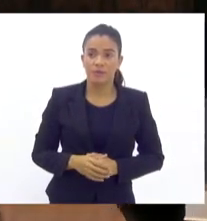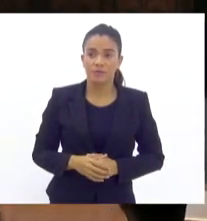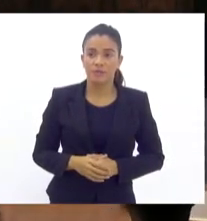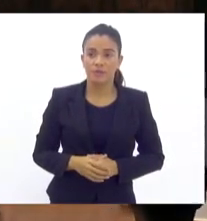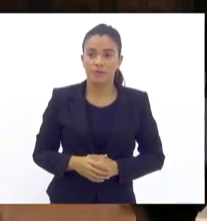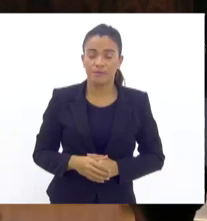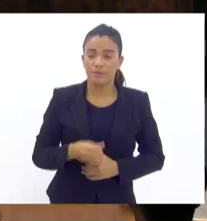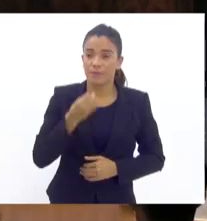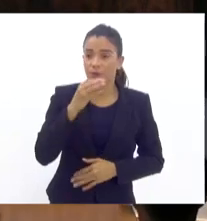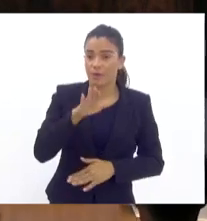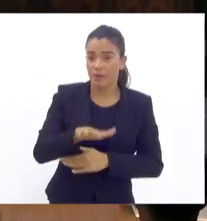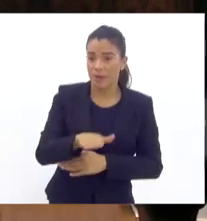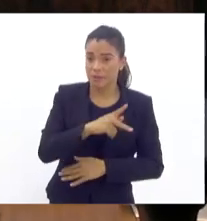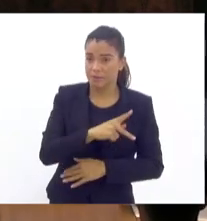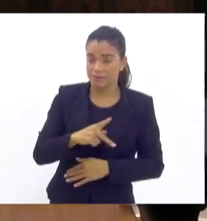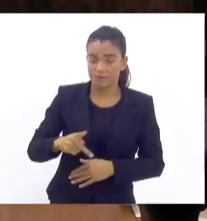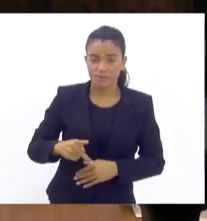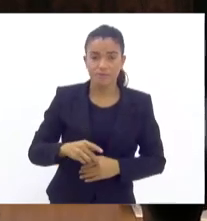Boa tarde, seu presidente,